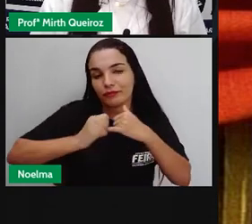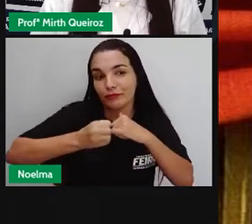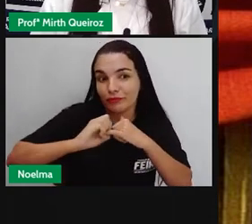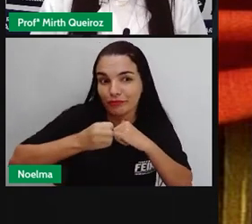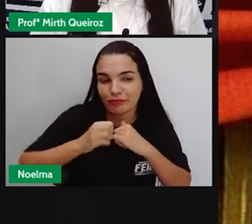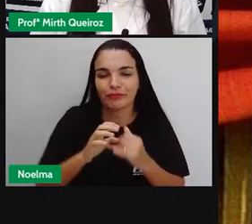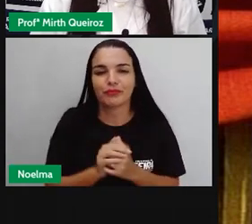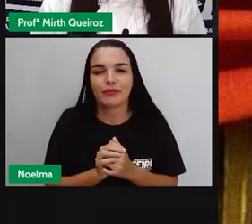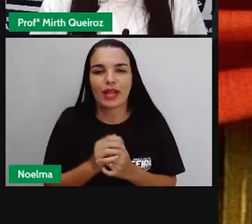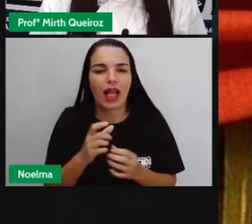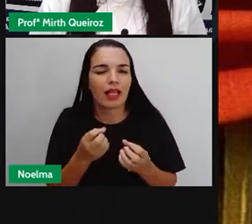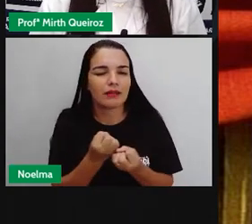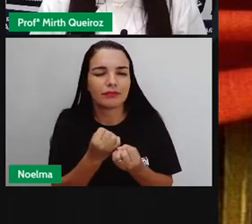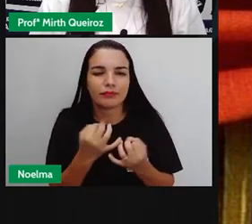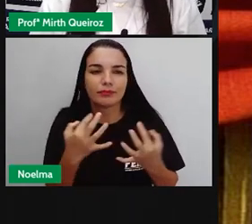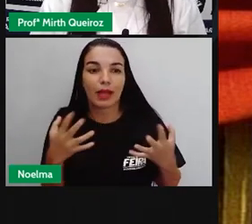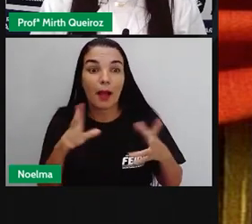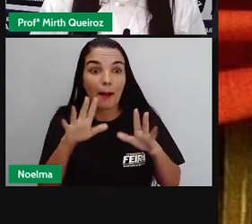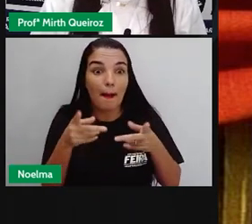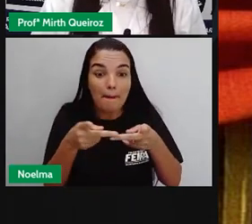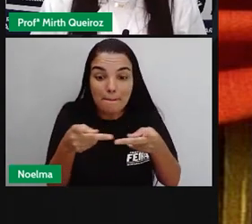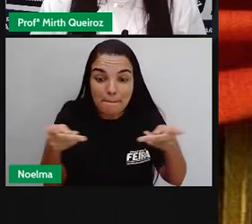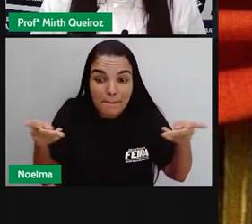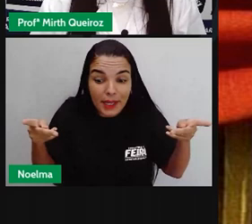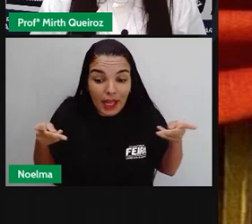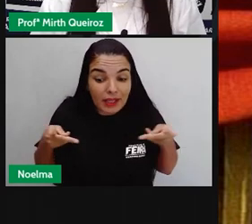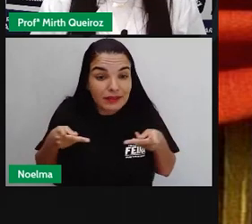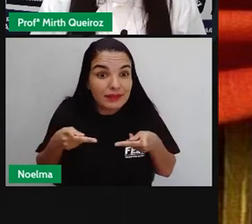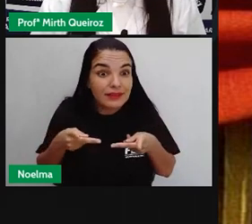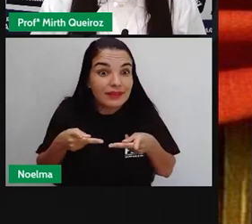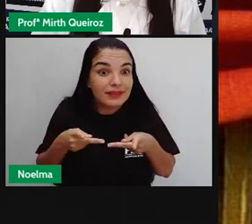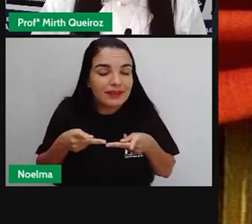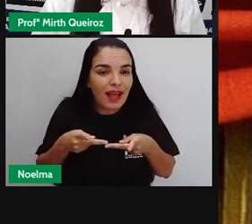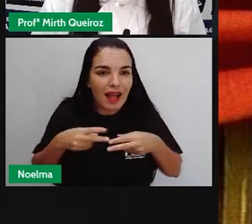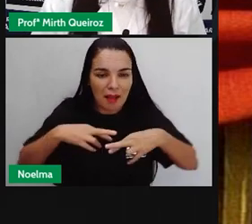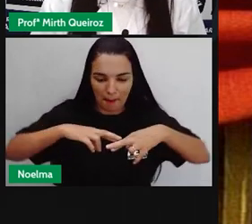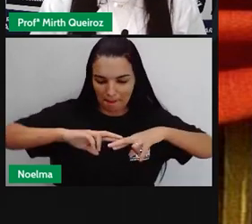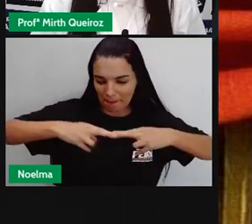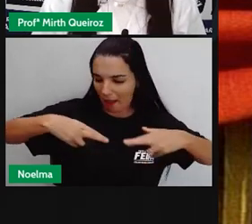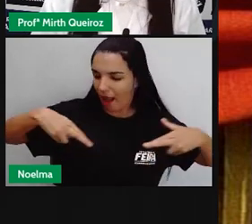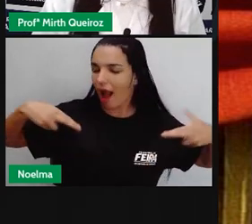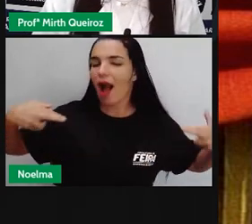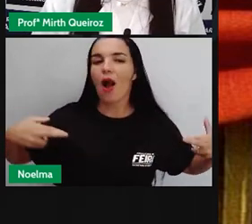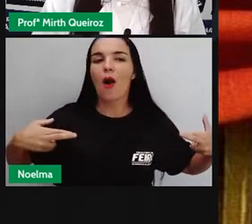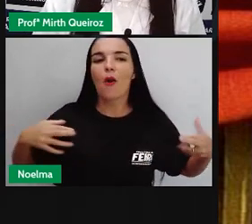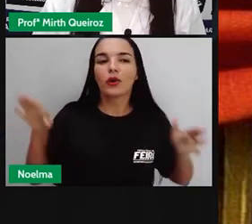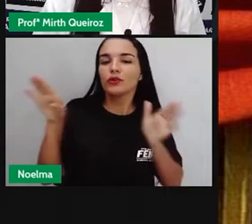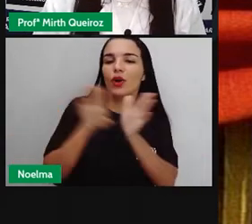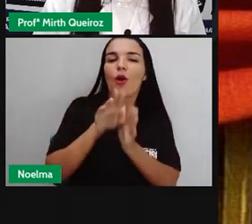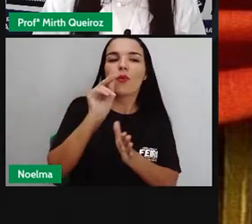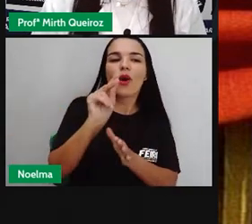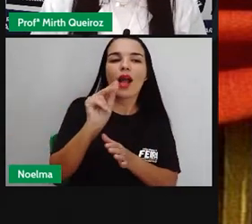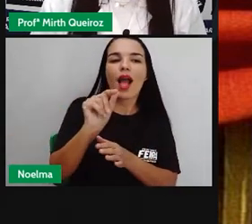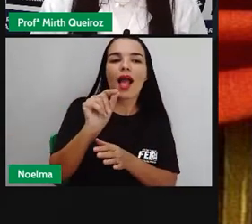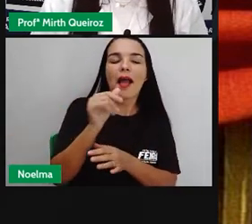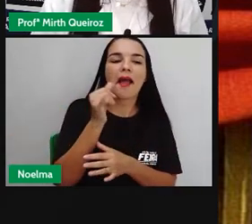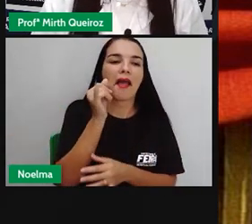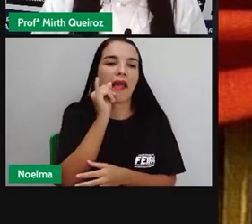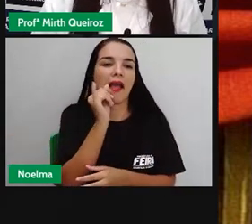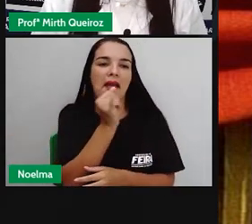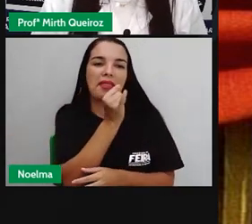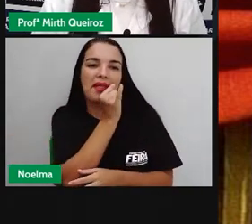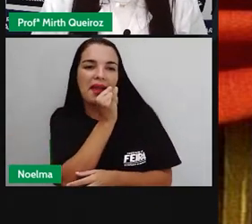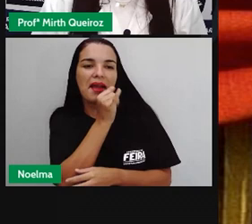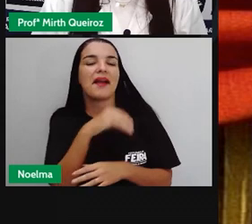outros alimentos, as pizzas, né? Massa, lasanha, que veio da Itália, são alguns dos exemplos de